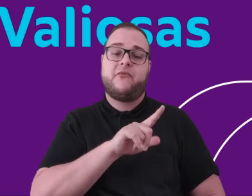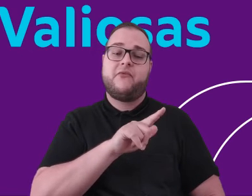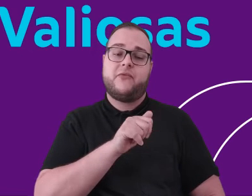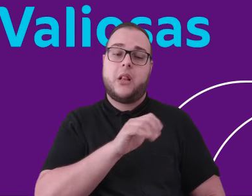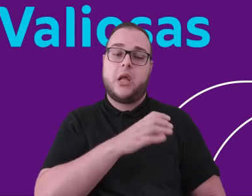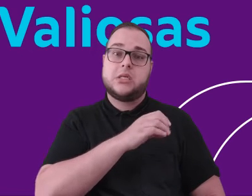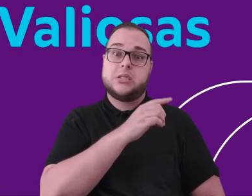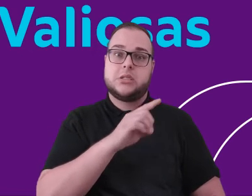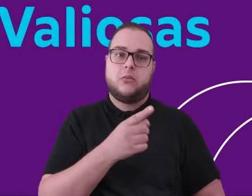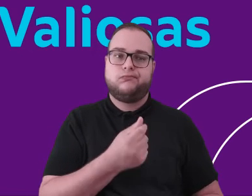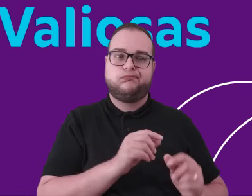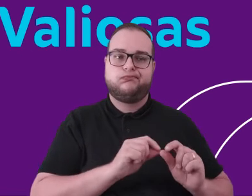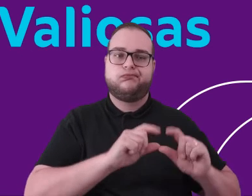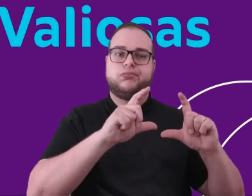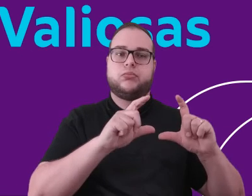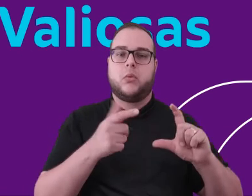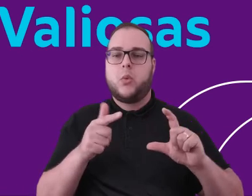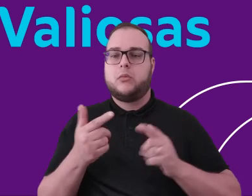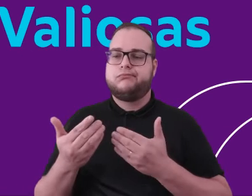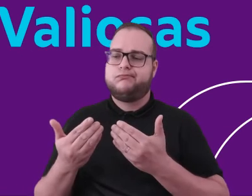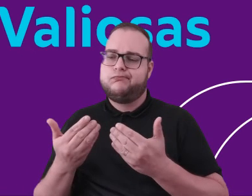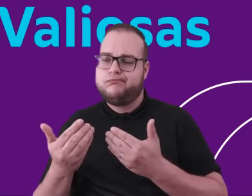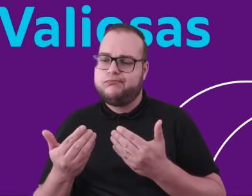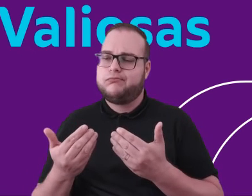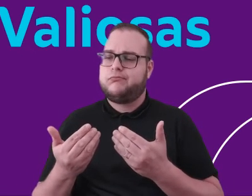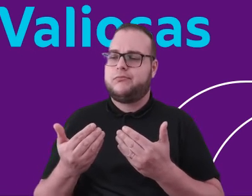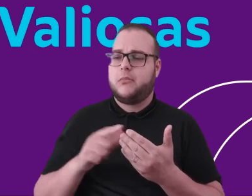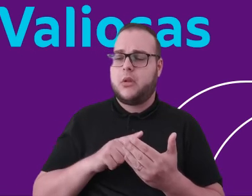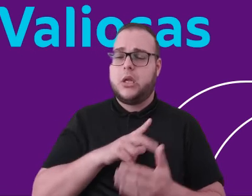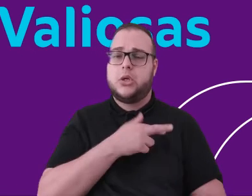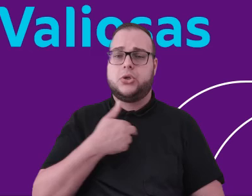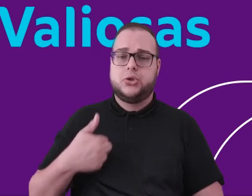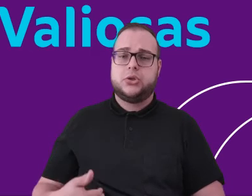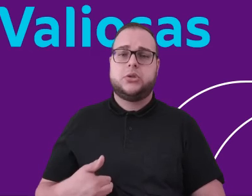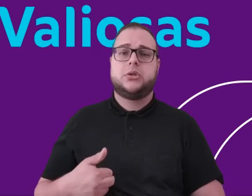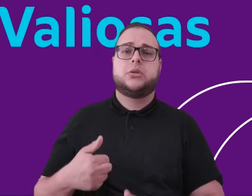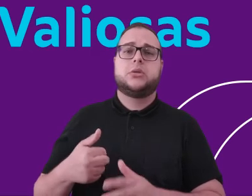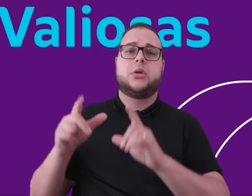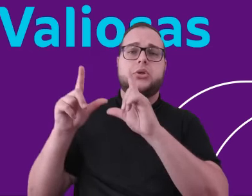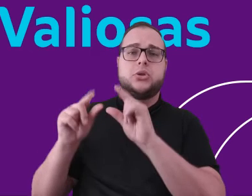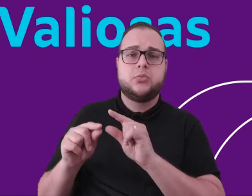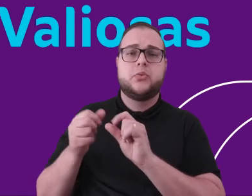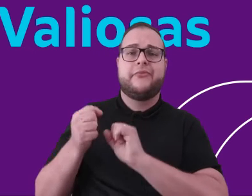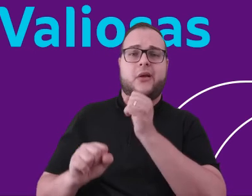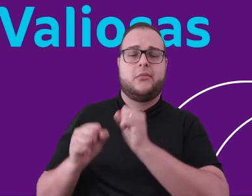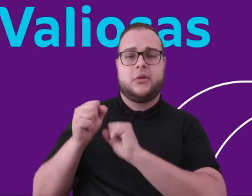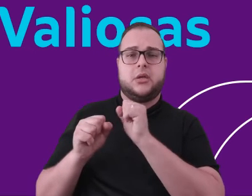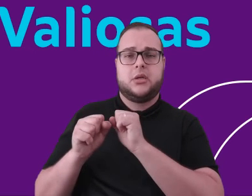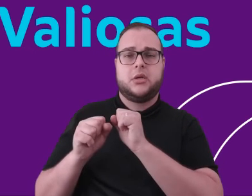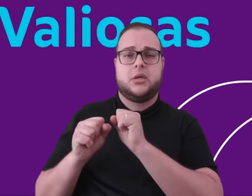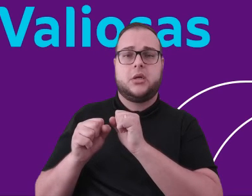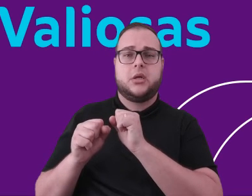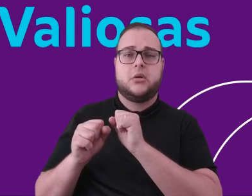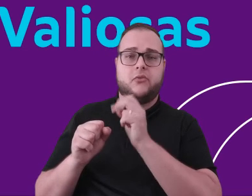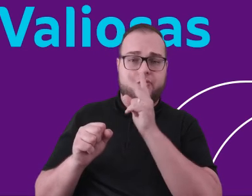outro lado você tem um mercado mais balanceado, e mesmo em déficit, porque você tem a China reduzindo capacidade produtiva. E uma demanda que,